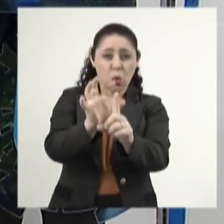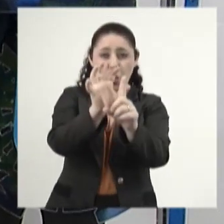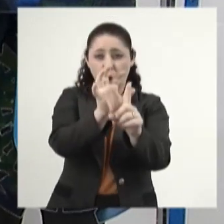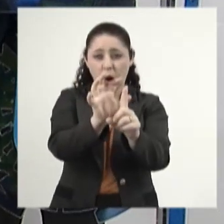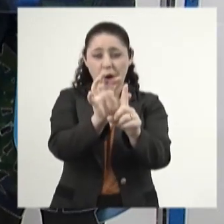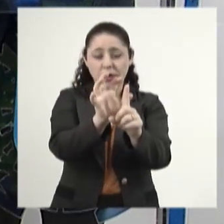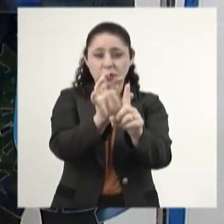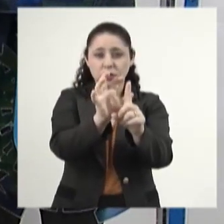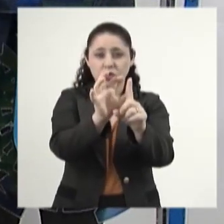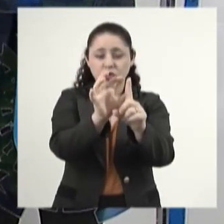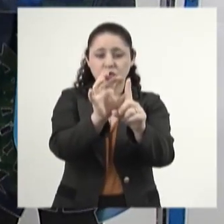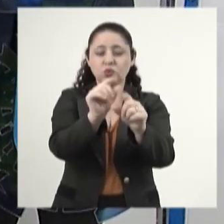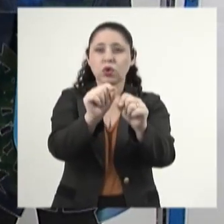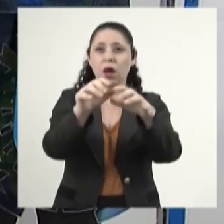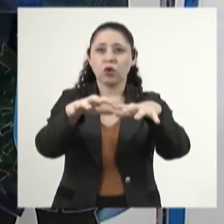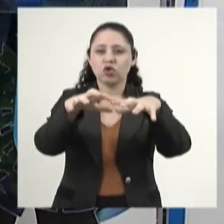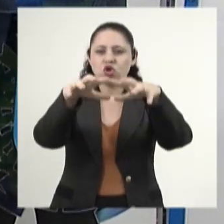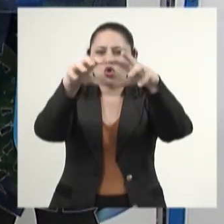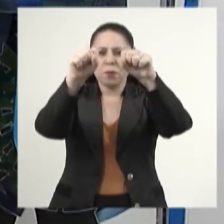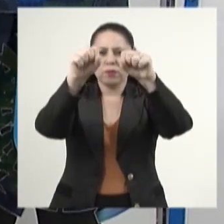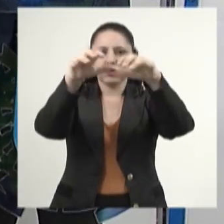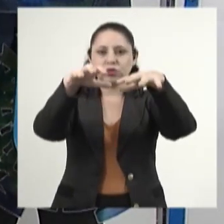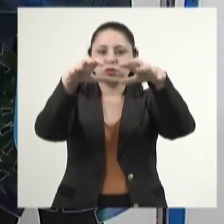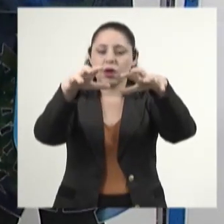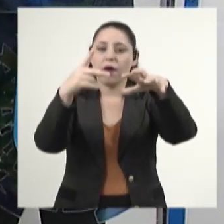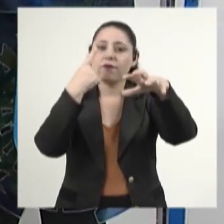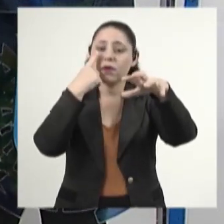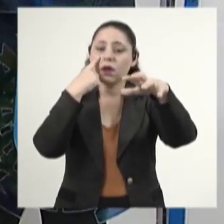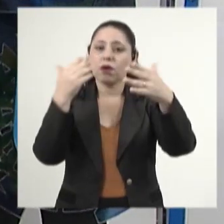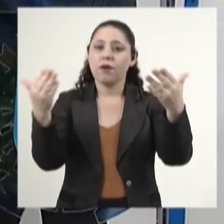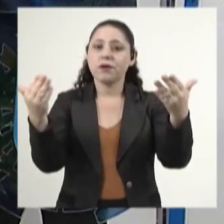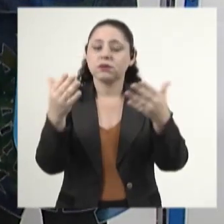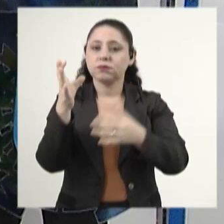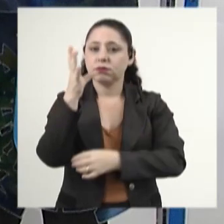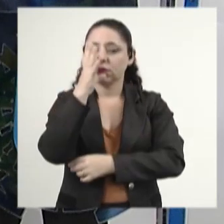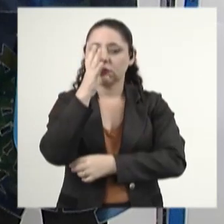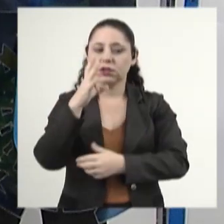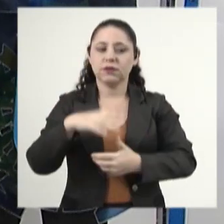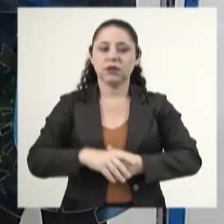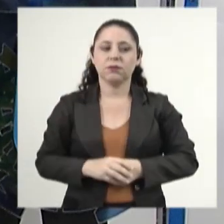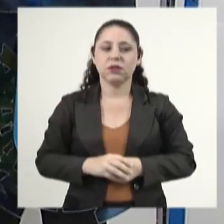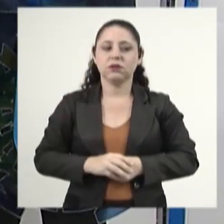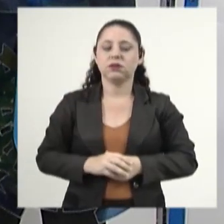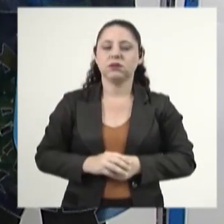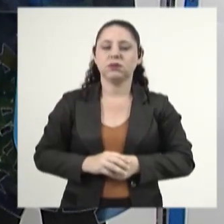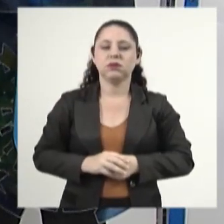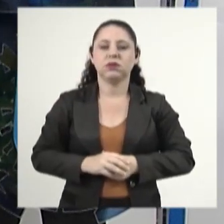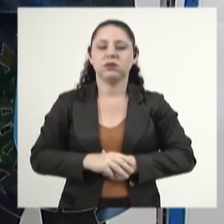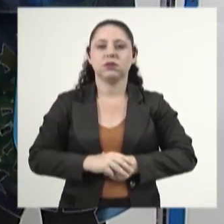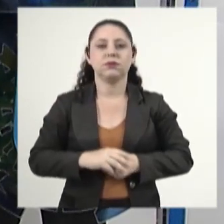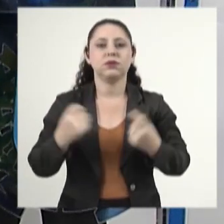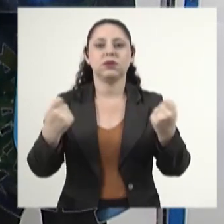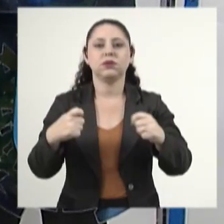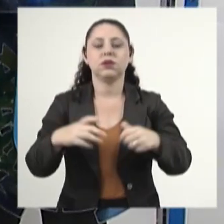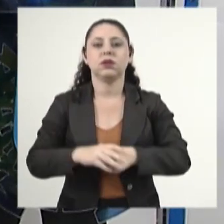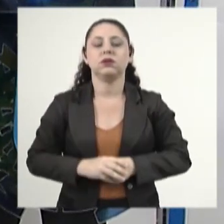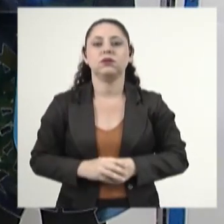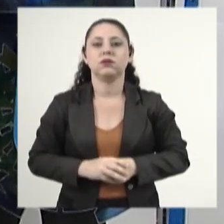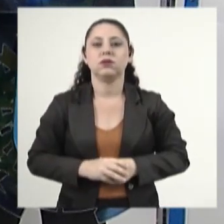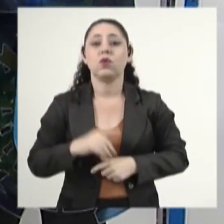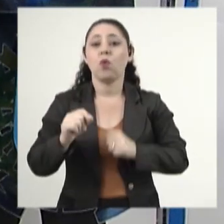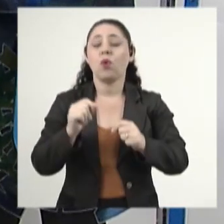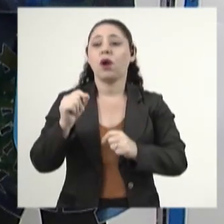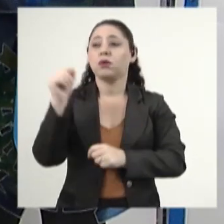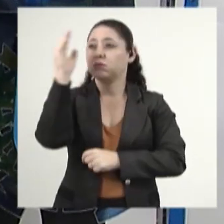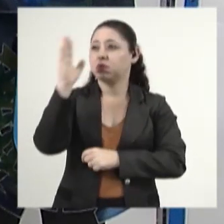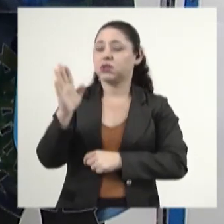da escassez de chuva, né? É um cenário que a gente vem acompanhando. Não é só um problema de Mato Grosso do Sul, mas um problema de